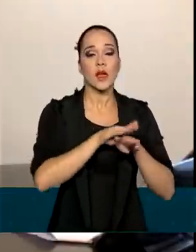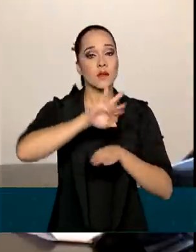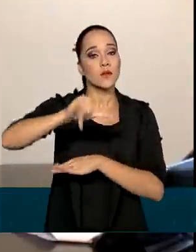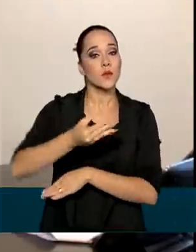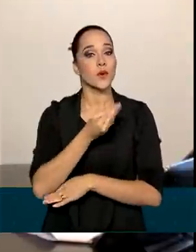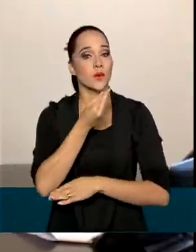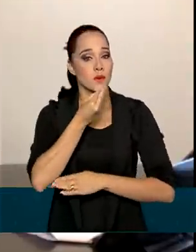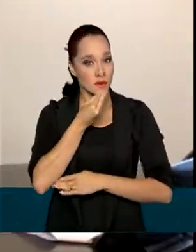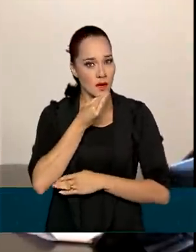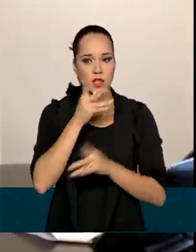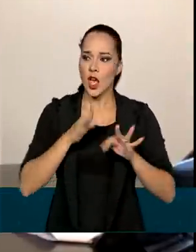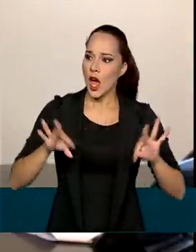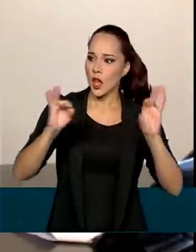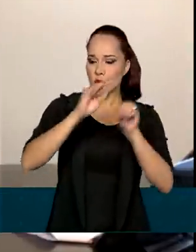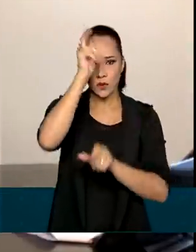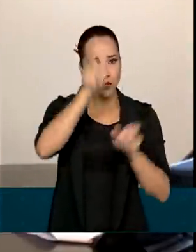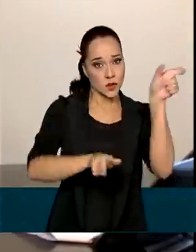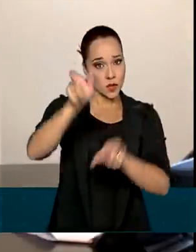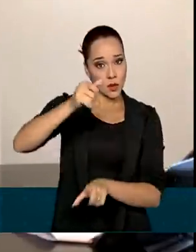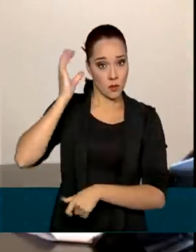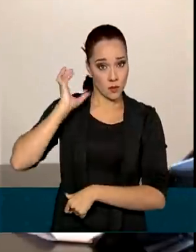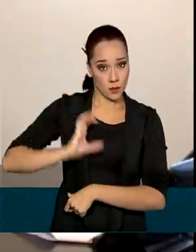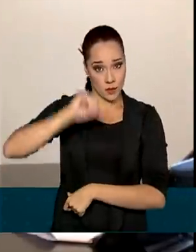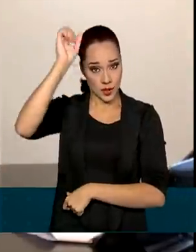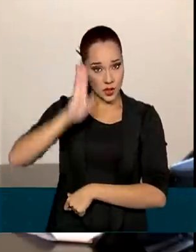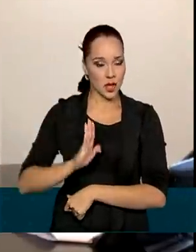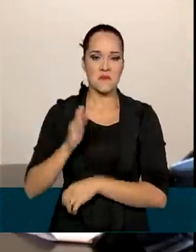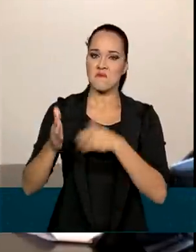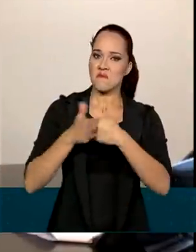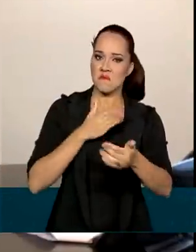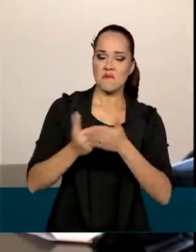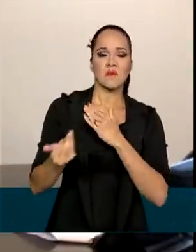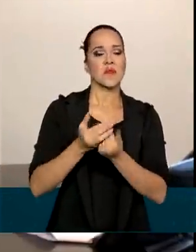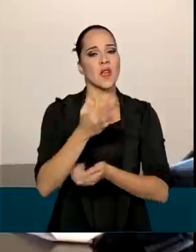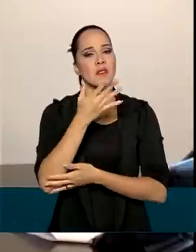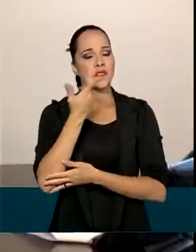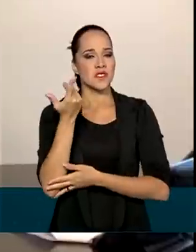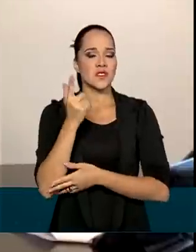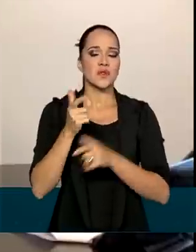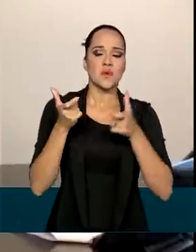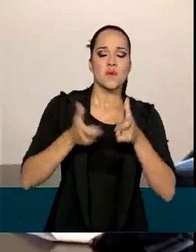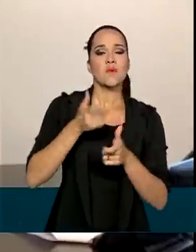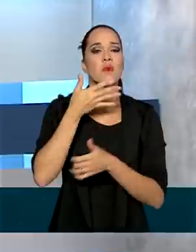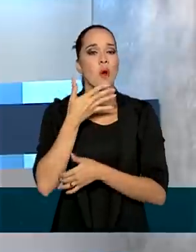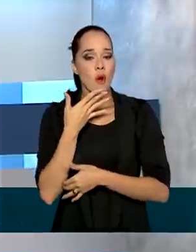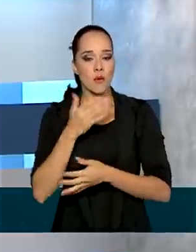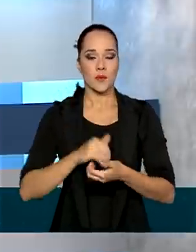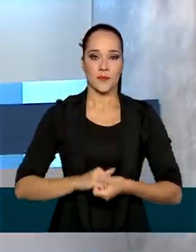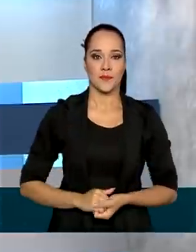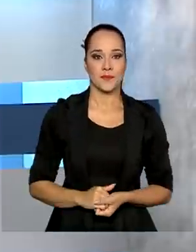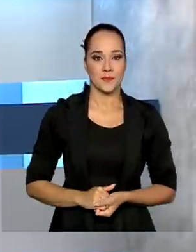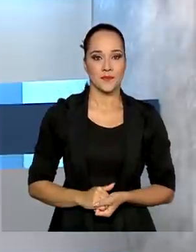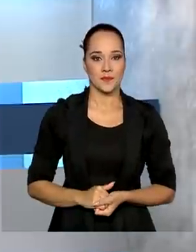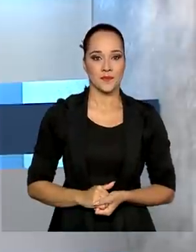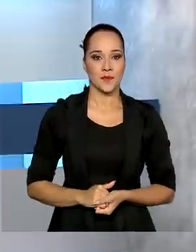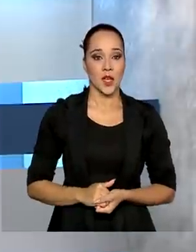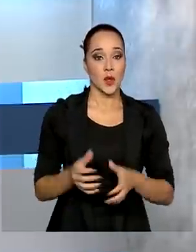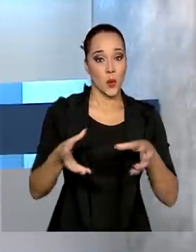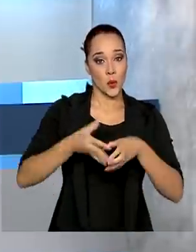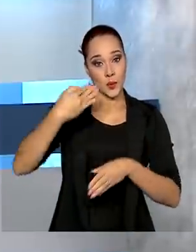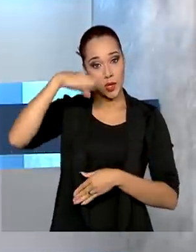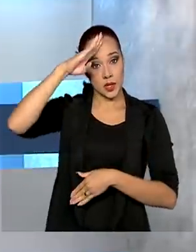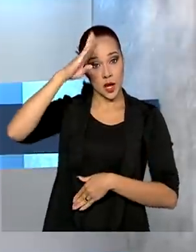oportunidade a todo cidadão brasileiro, independente da sua etnia, independente da sua cor. O Comando